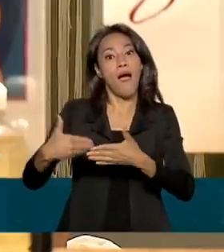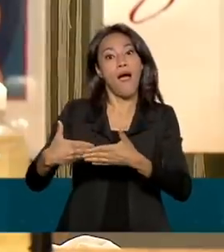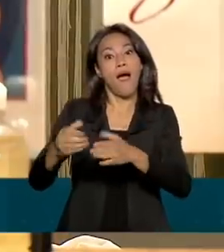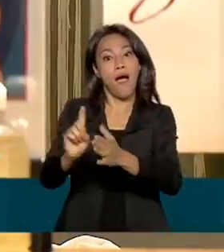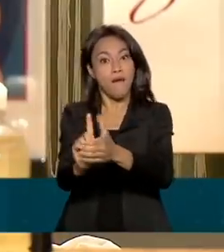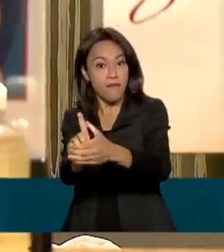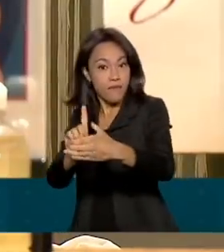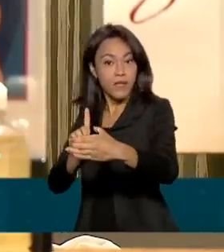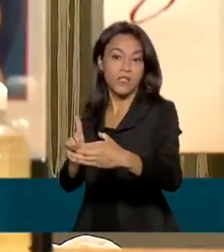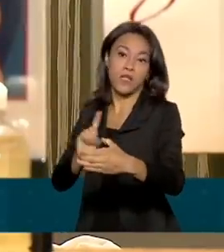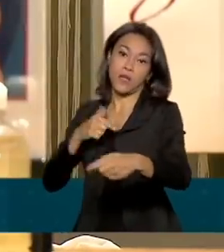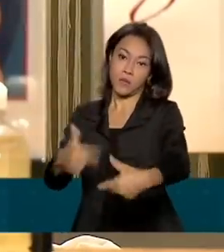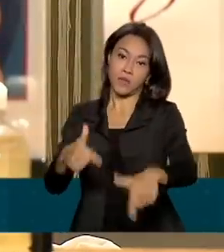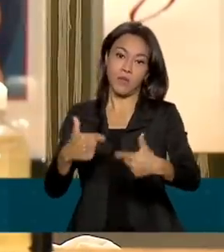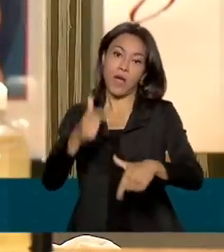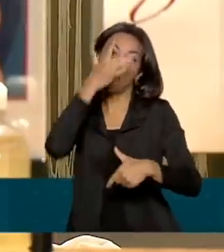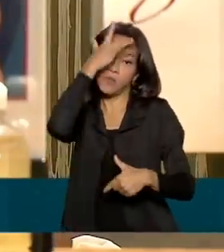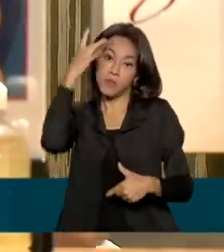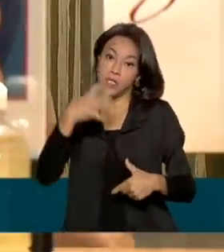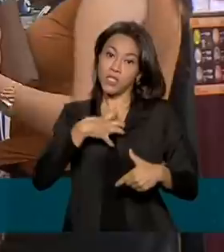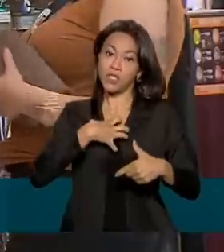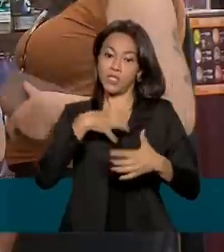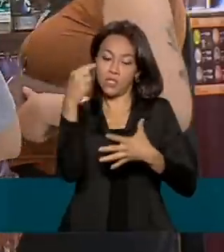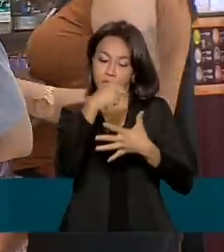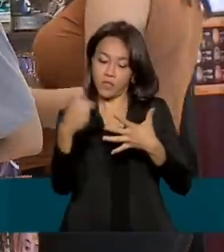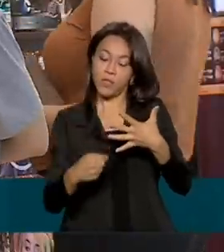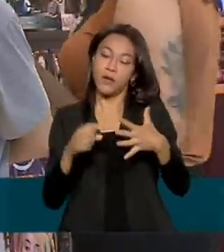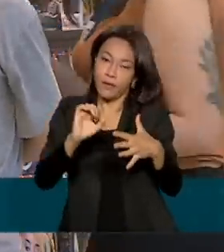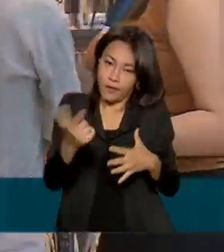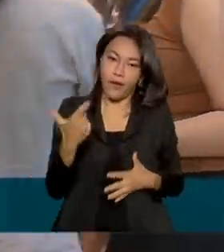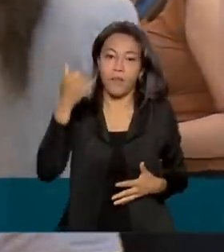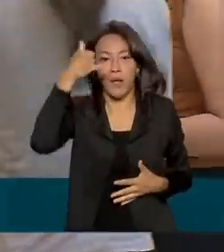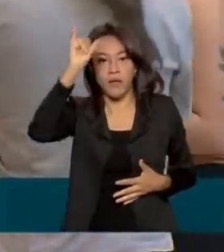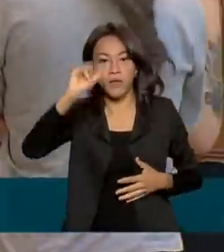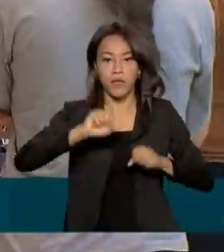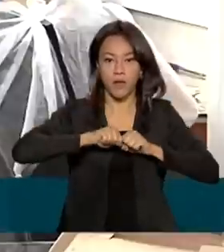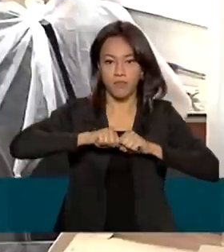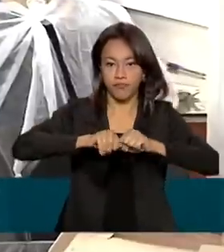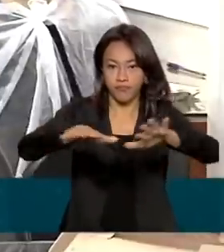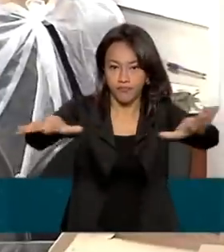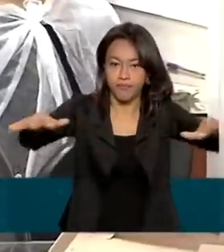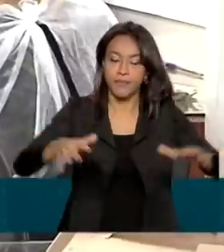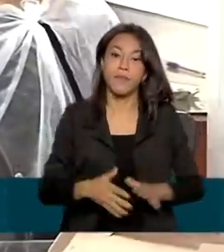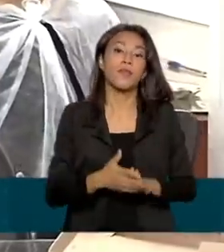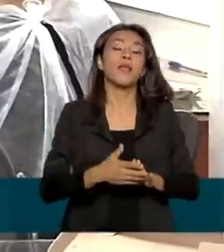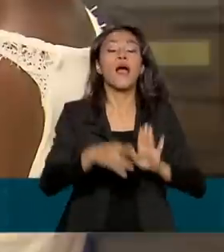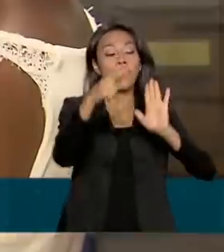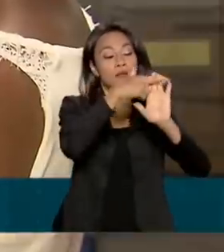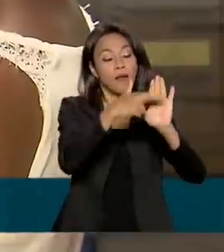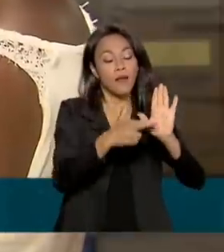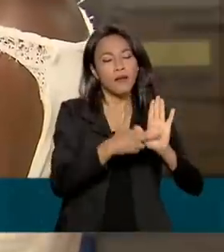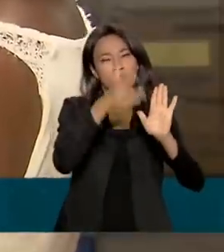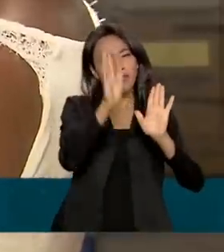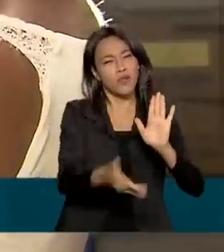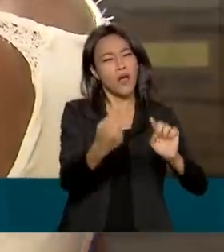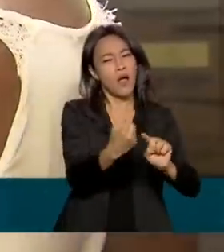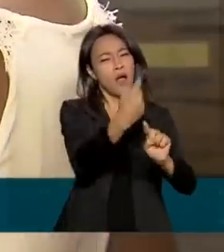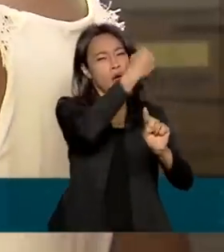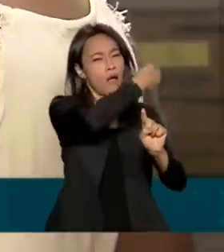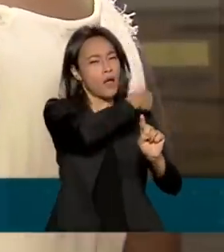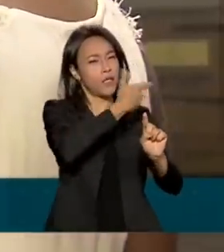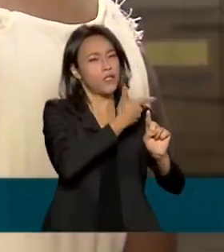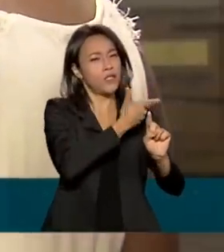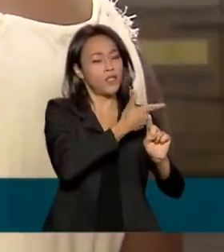sintomas. O objetivo é evitar a transmissão, claro, no ambiente de trabalho. A maior parte das normas já estava em vigor desde junho de 2020,